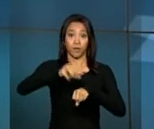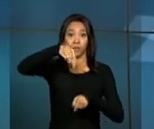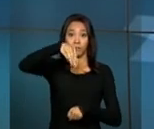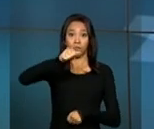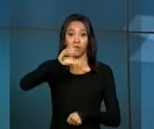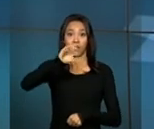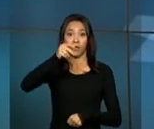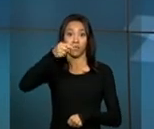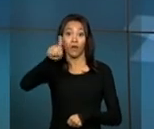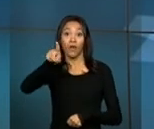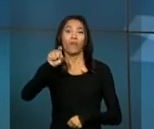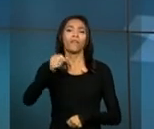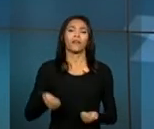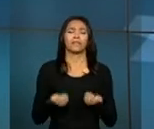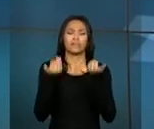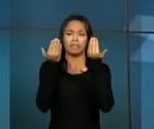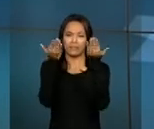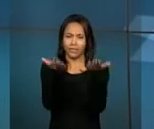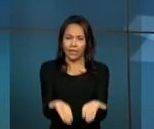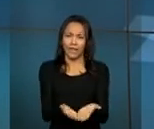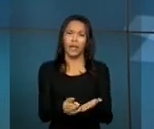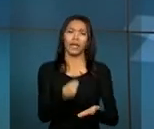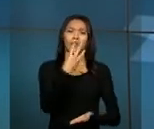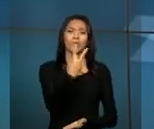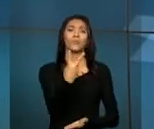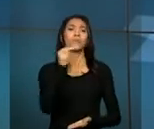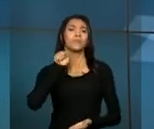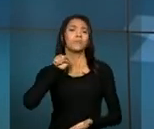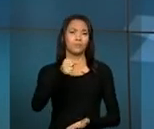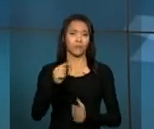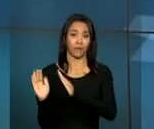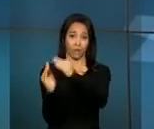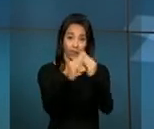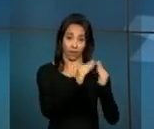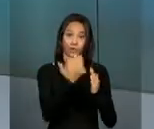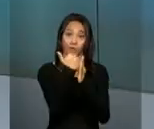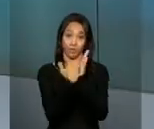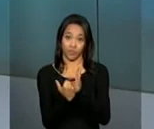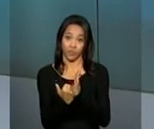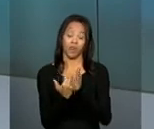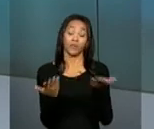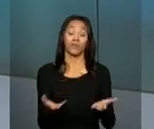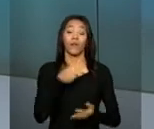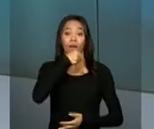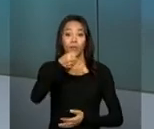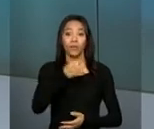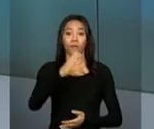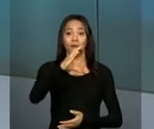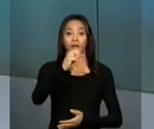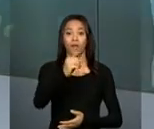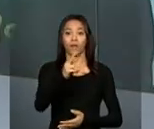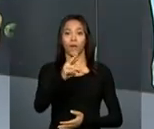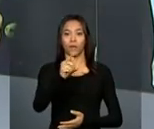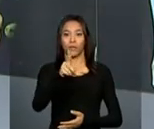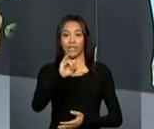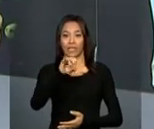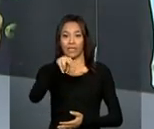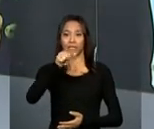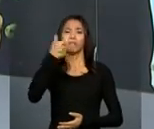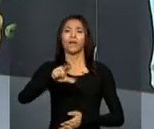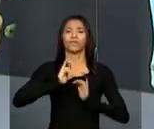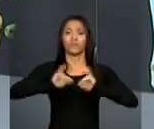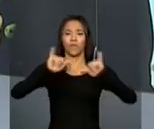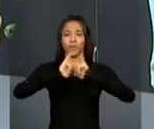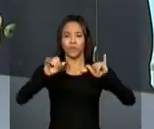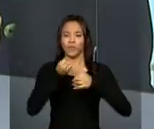Ela vai entregar mais de duas mil moradias do programa Minha Casa Minha Vida. A repórter Carolina Becker traz as informações